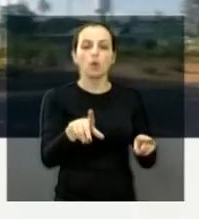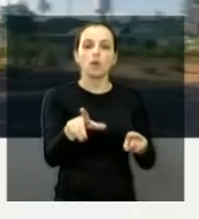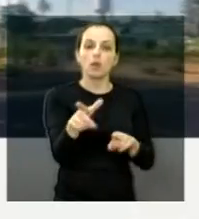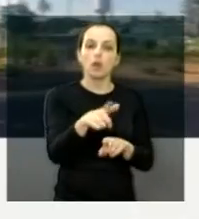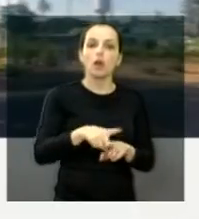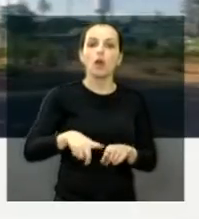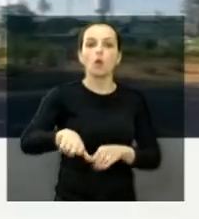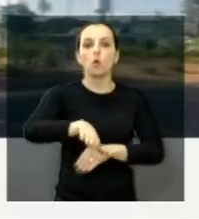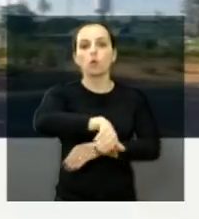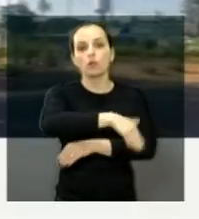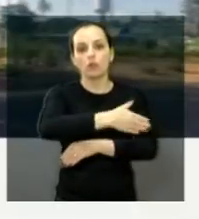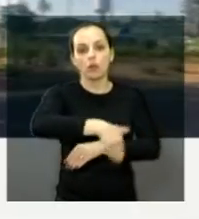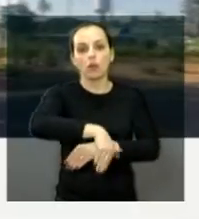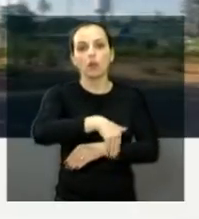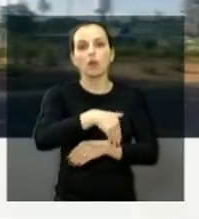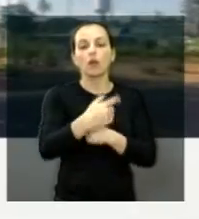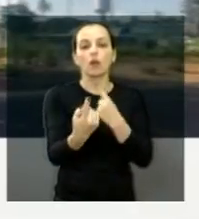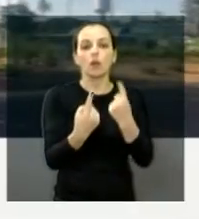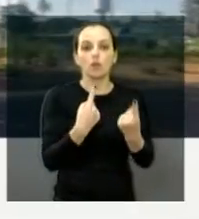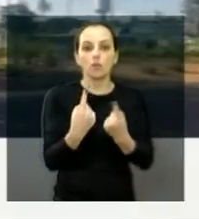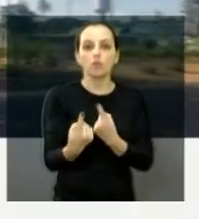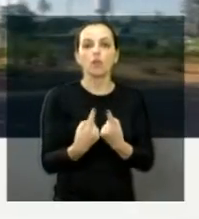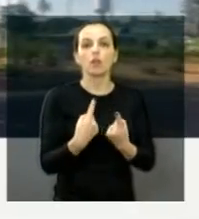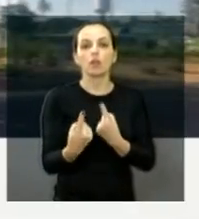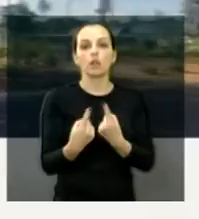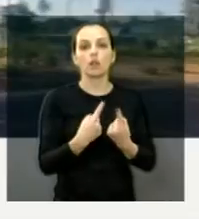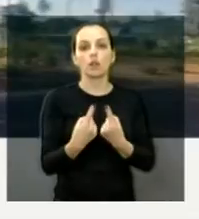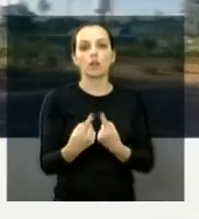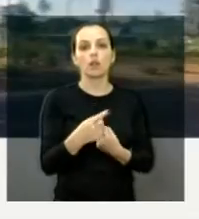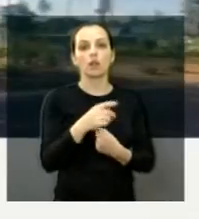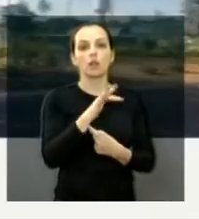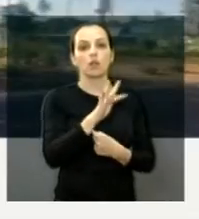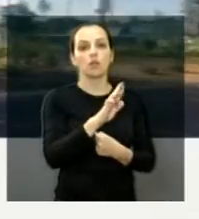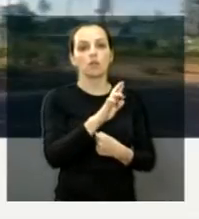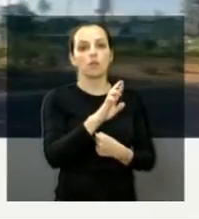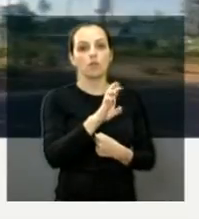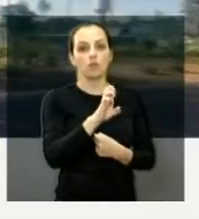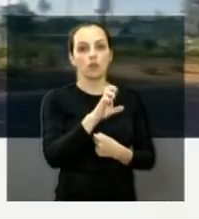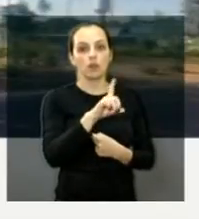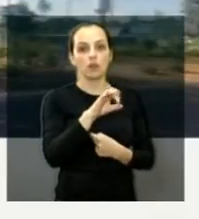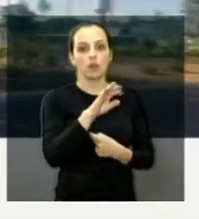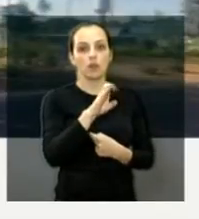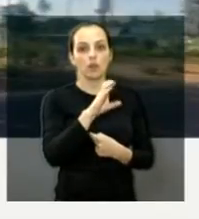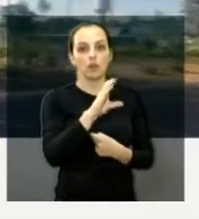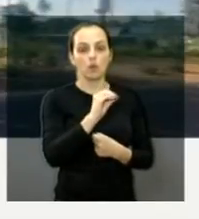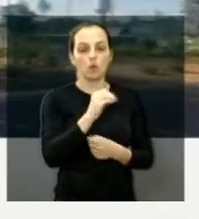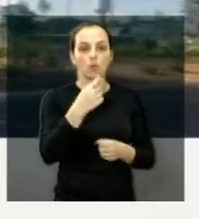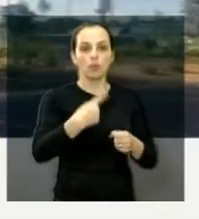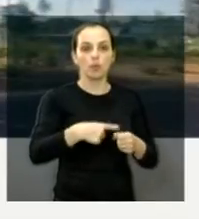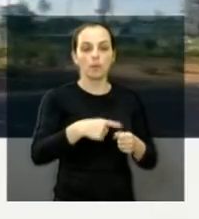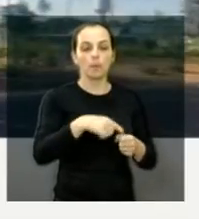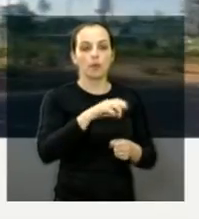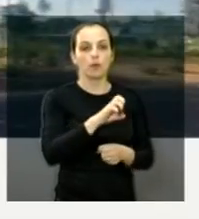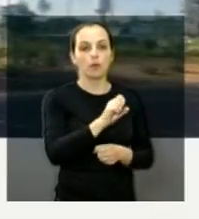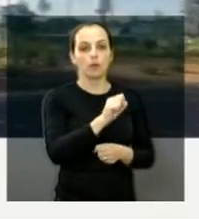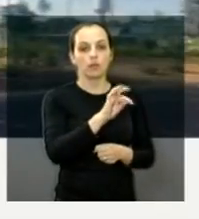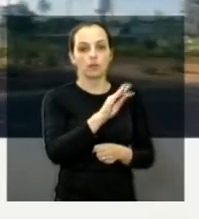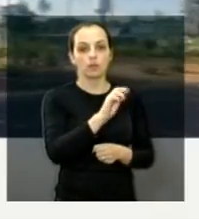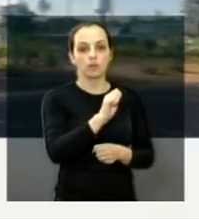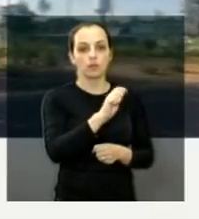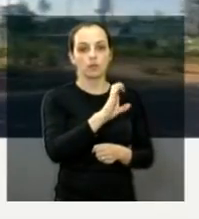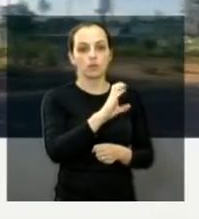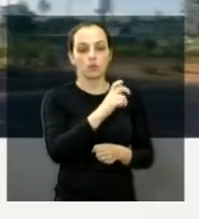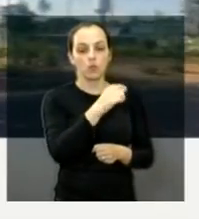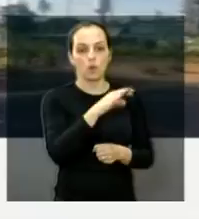Miller, no Jardim das Estações. A convite dos moradores, eu estive num local e fiz até algumas fotos, que